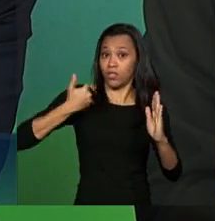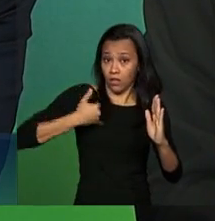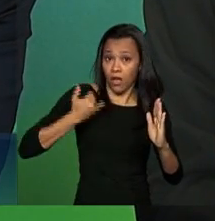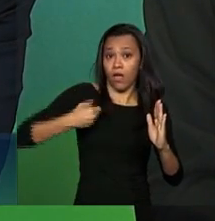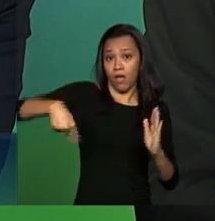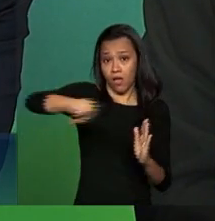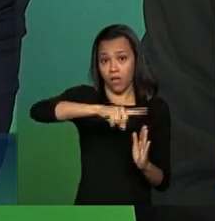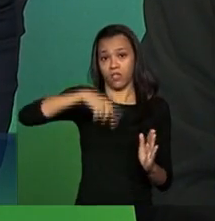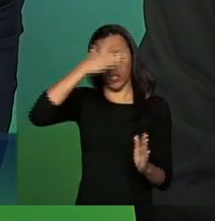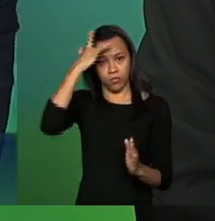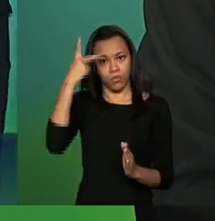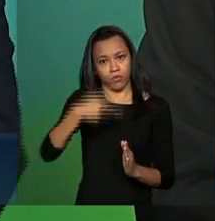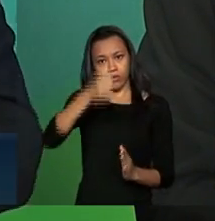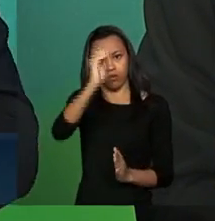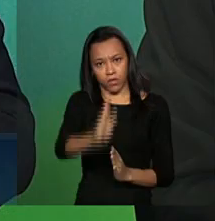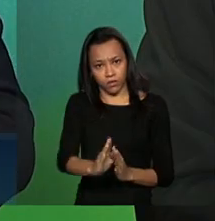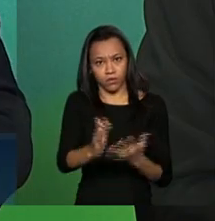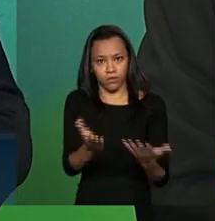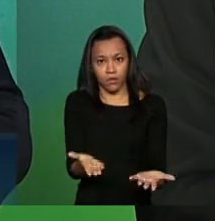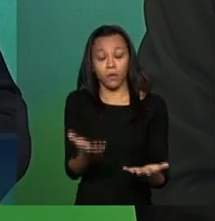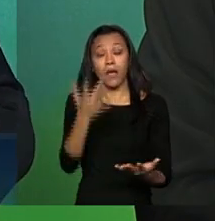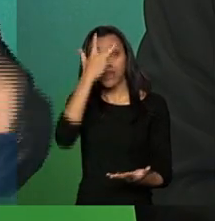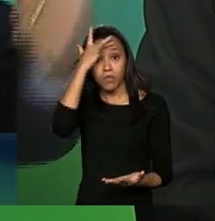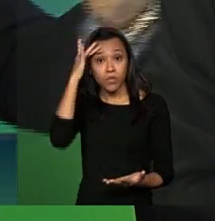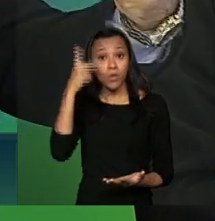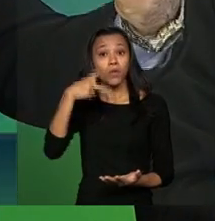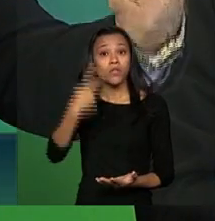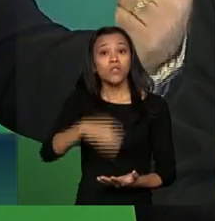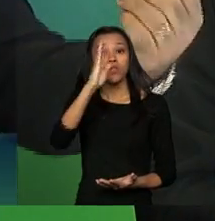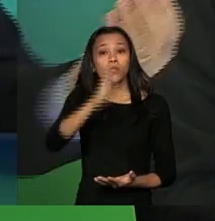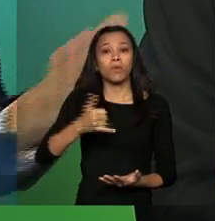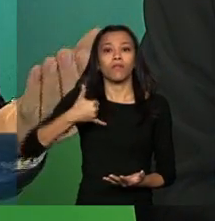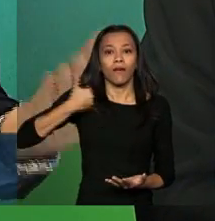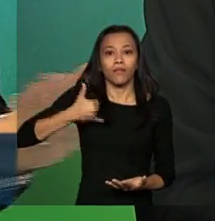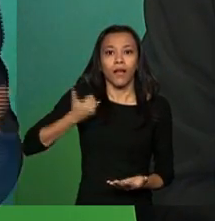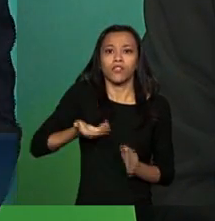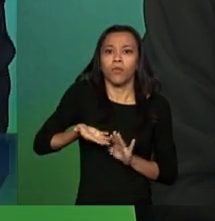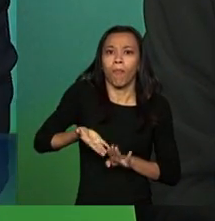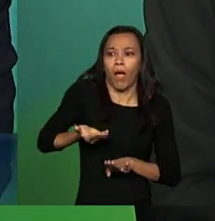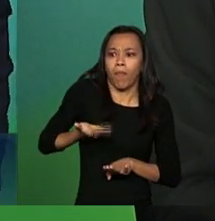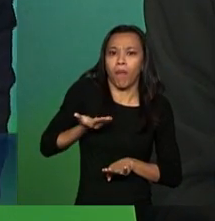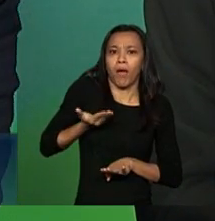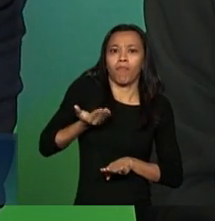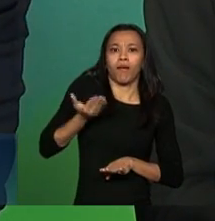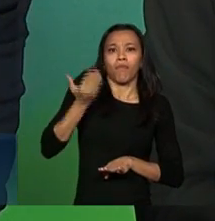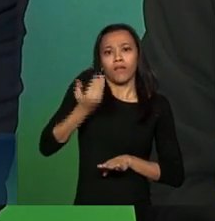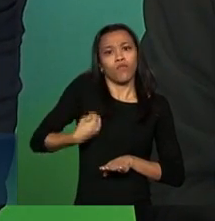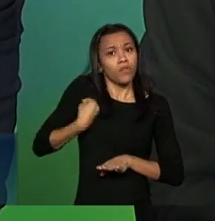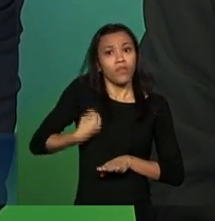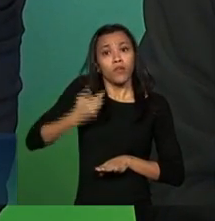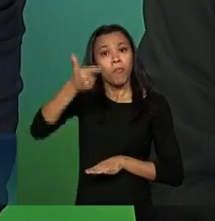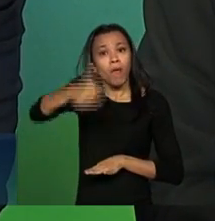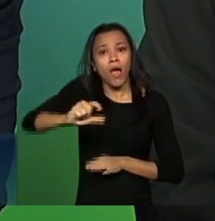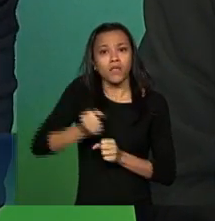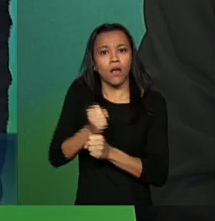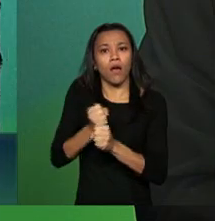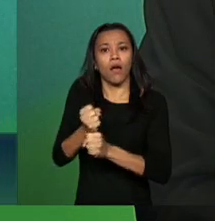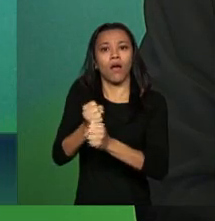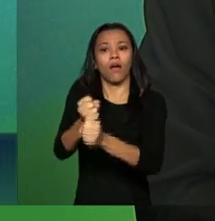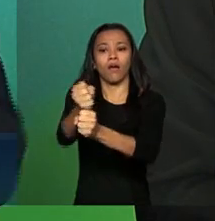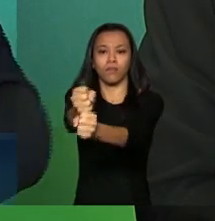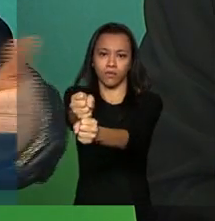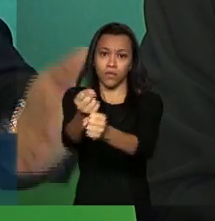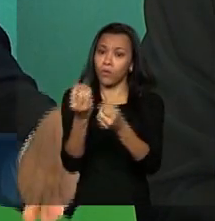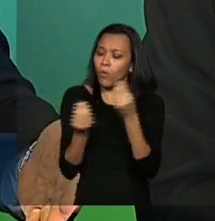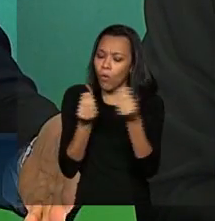sobrevida. Então, as pessoas estão vivendo mais. Como que nós incluímos esse viver mais nas regras de